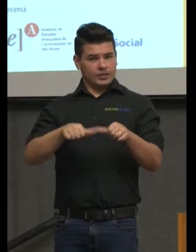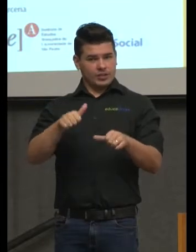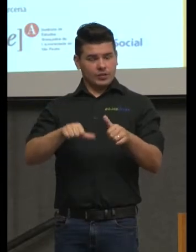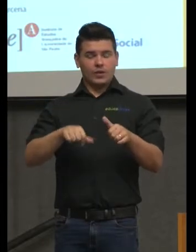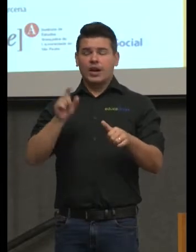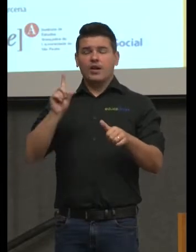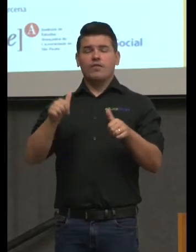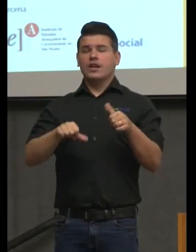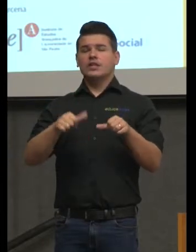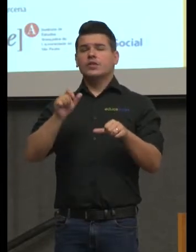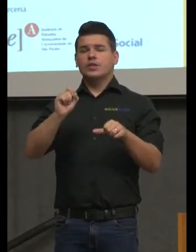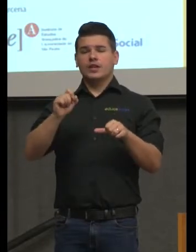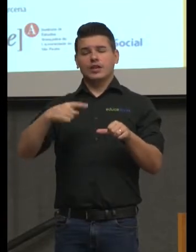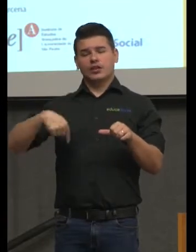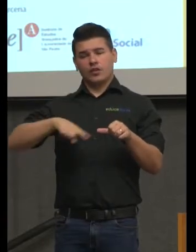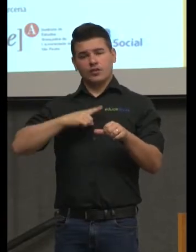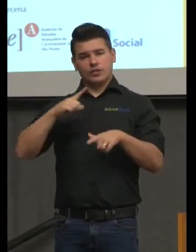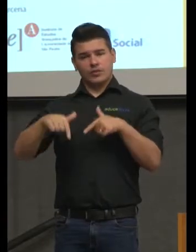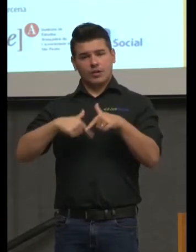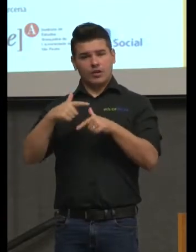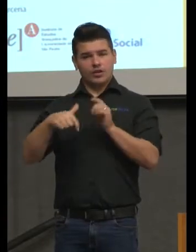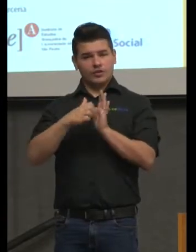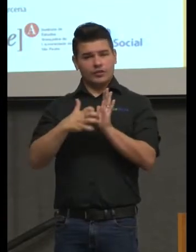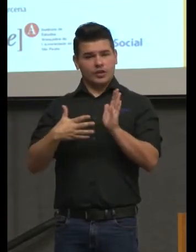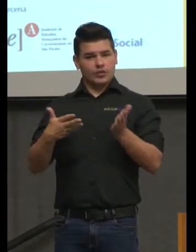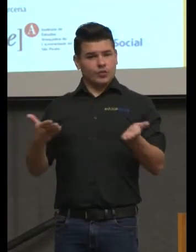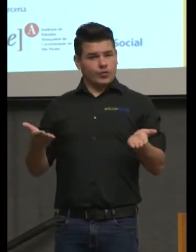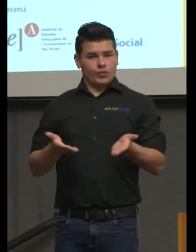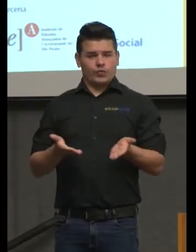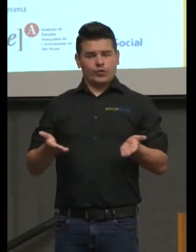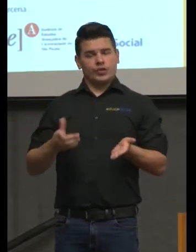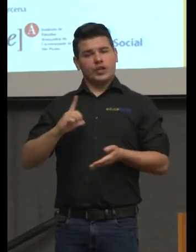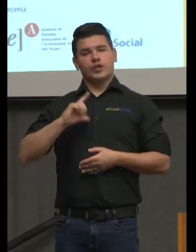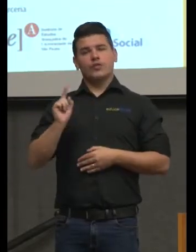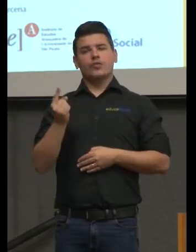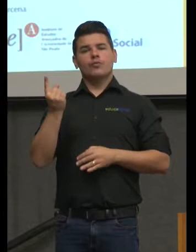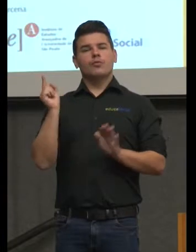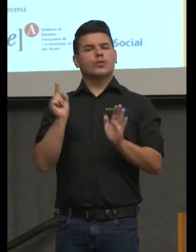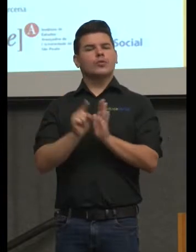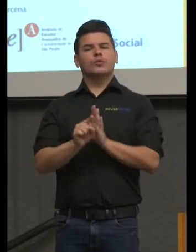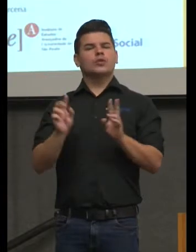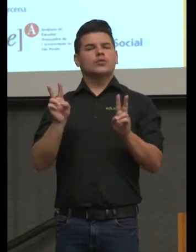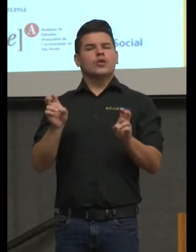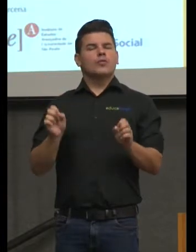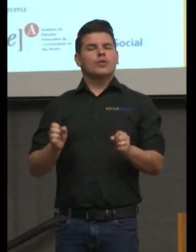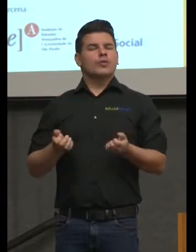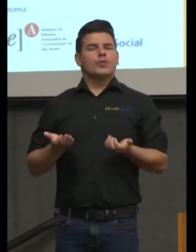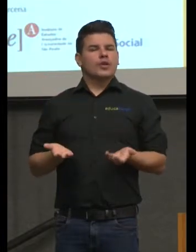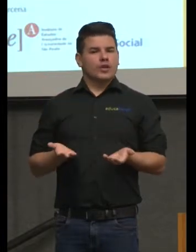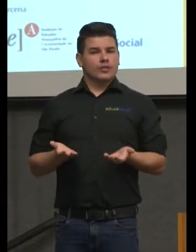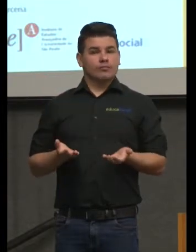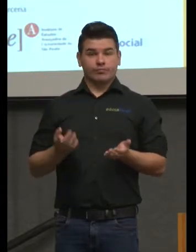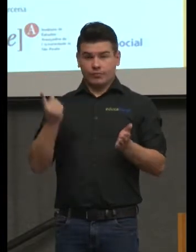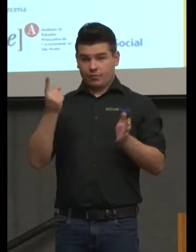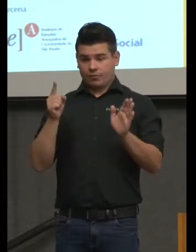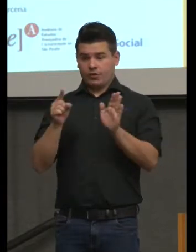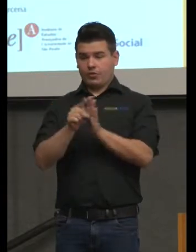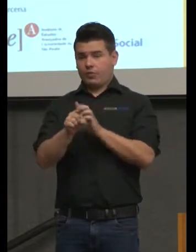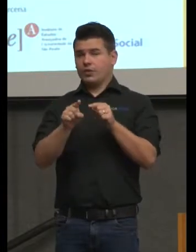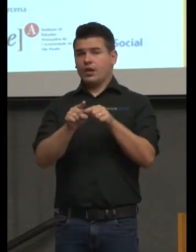desse tipo de atividade. Uma questão é sobre se vocês